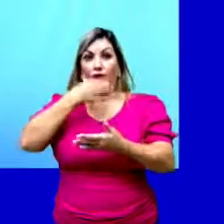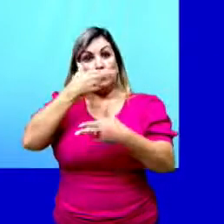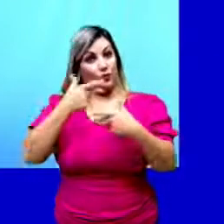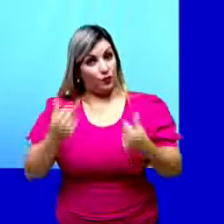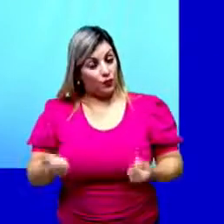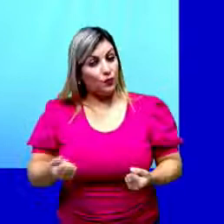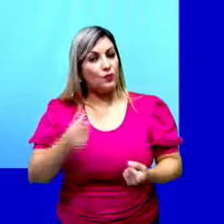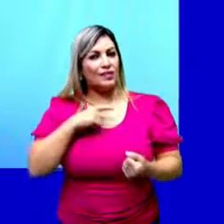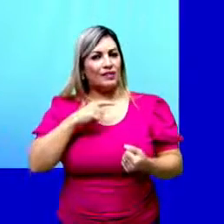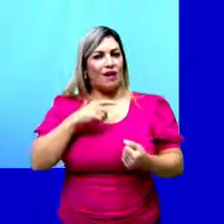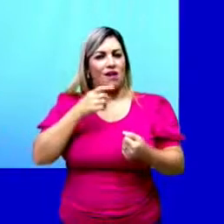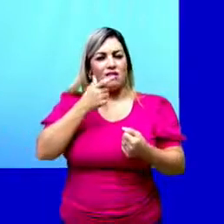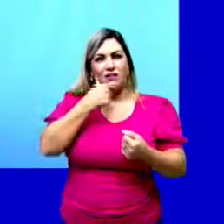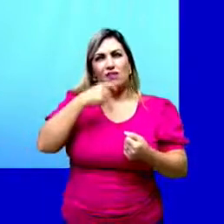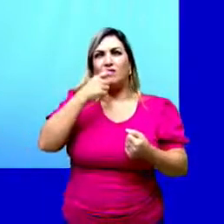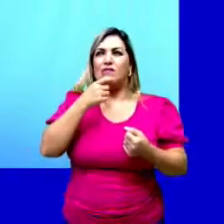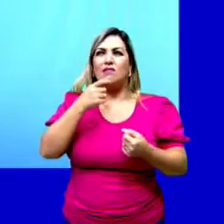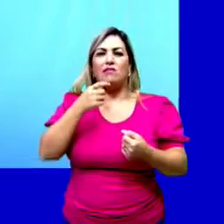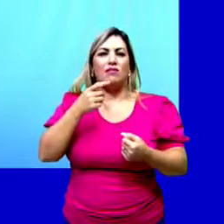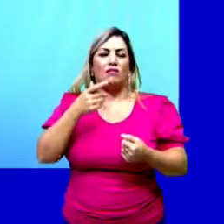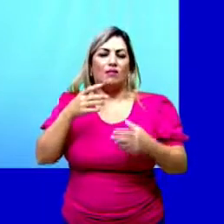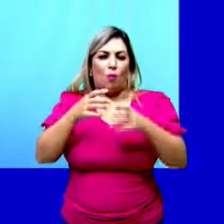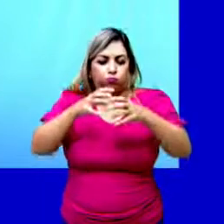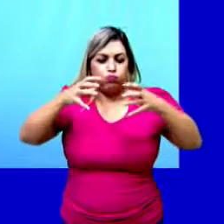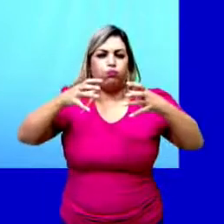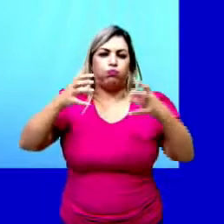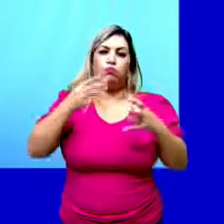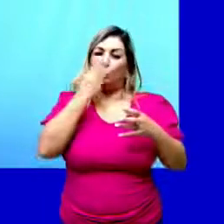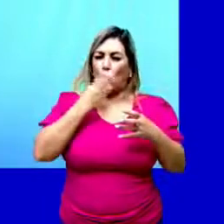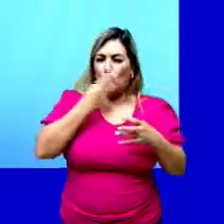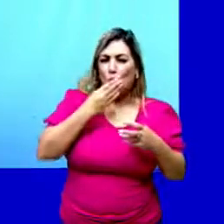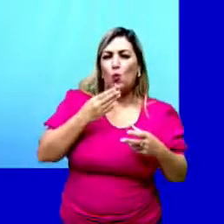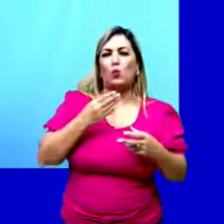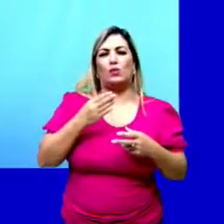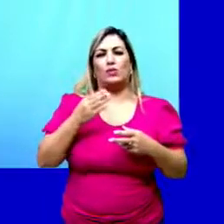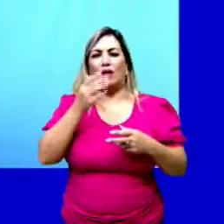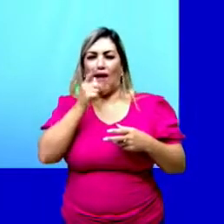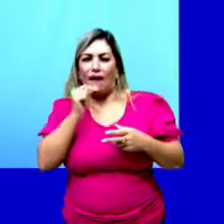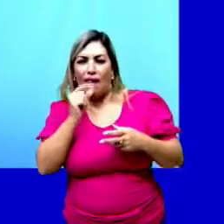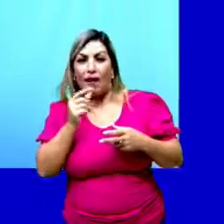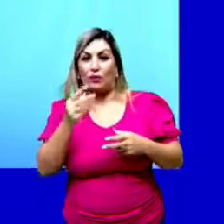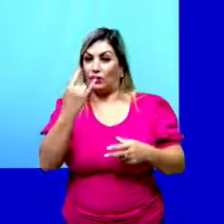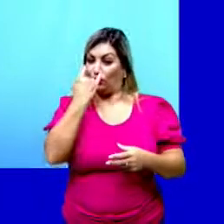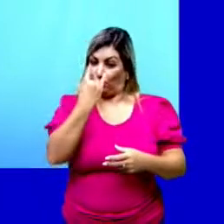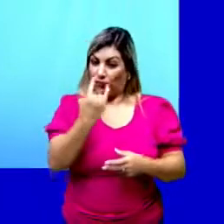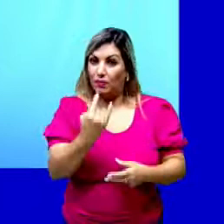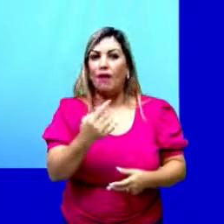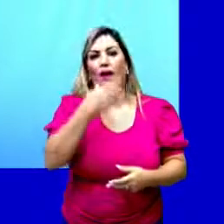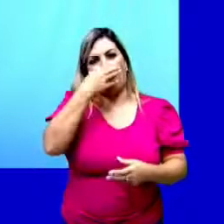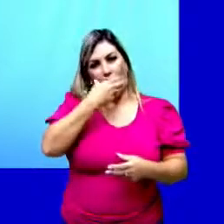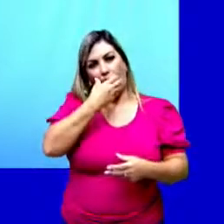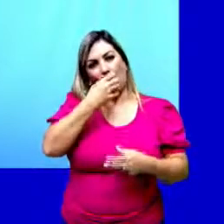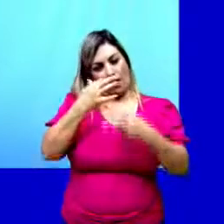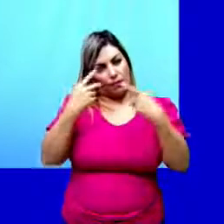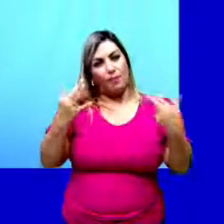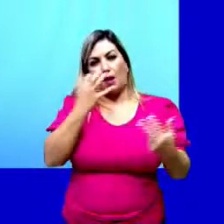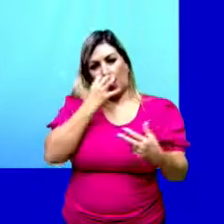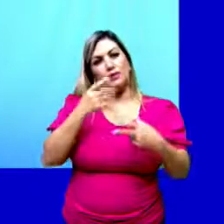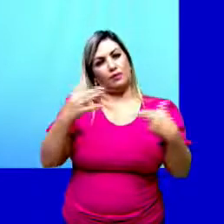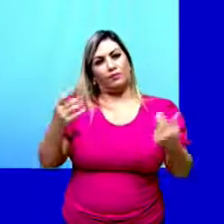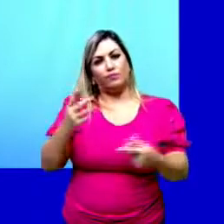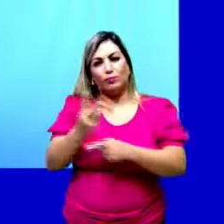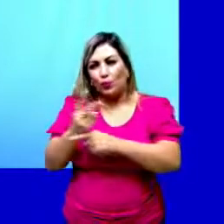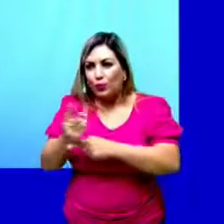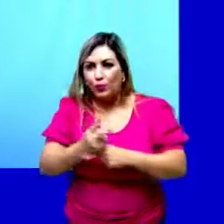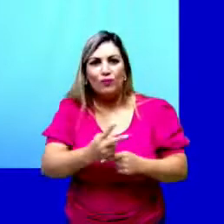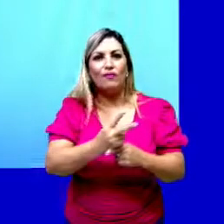que são carnosos, suculentos, adocicados, ou seja, chamativos para os animais. Então, os animais vão em